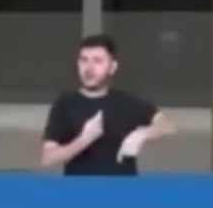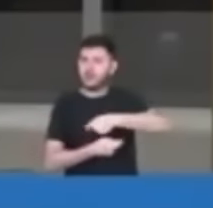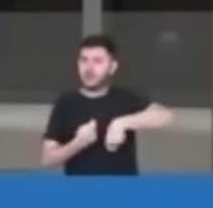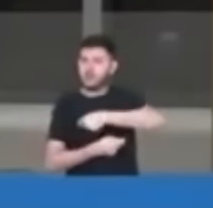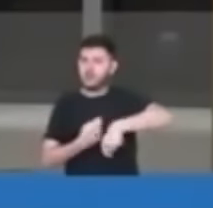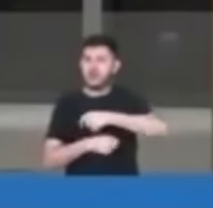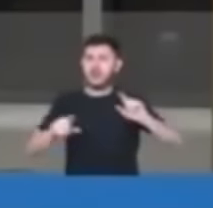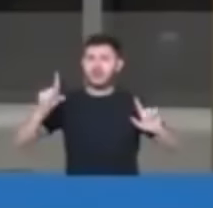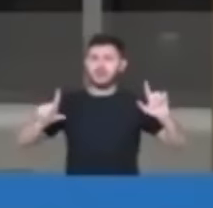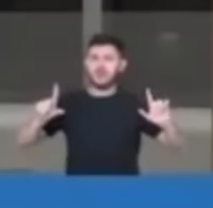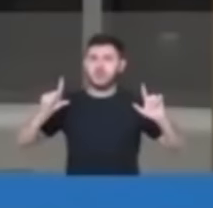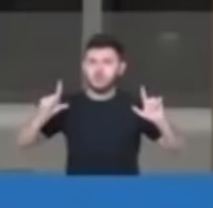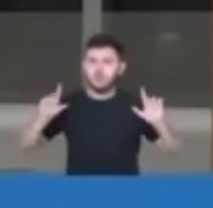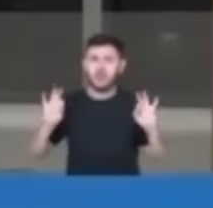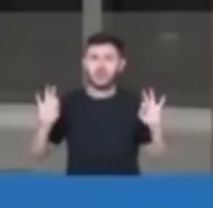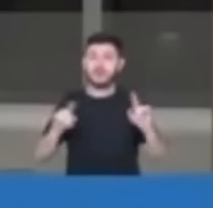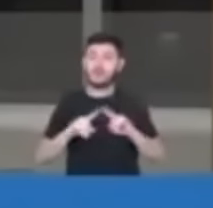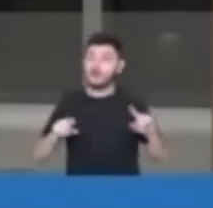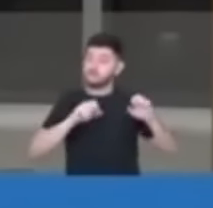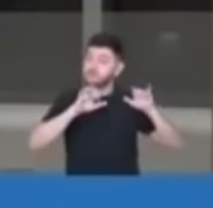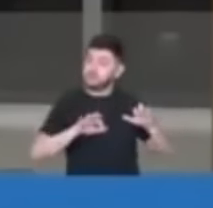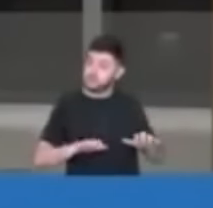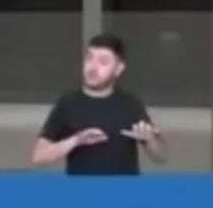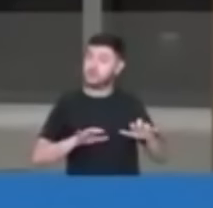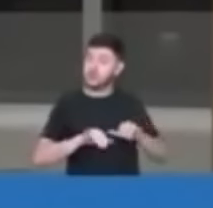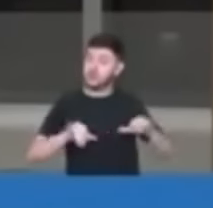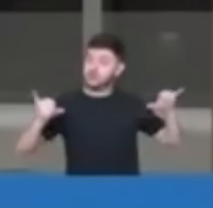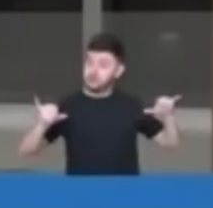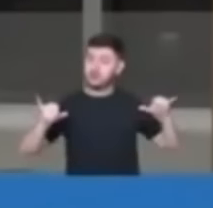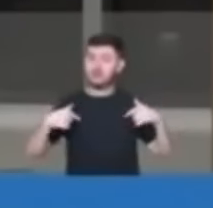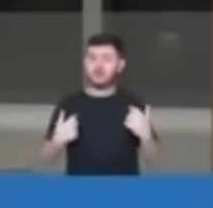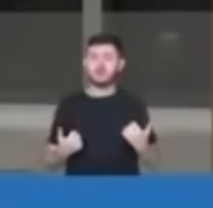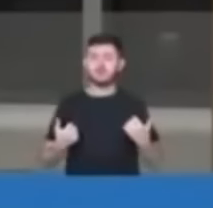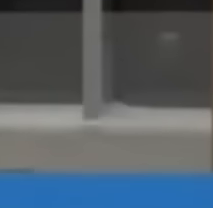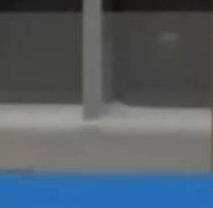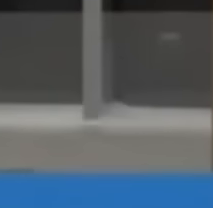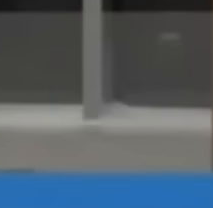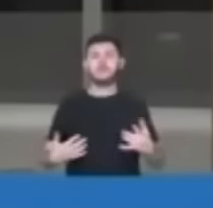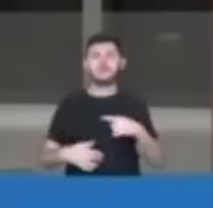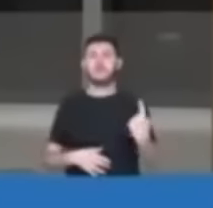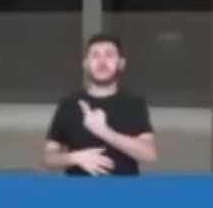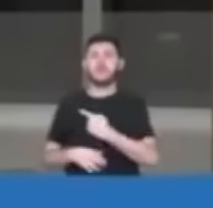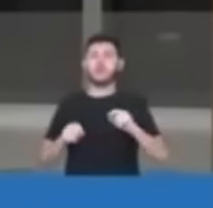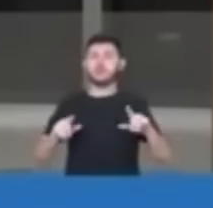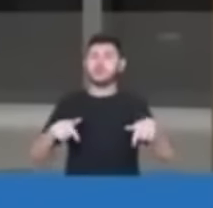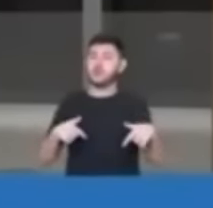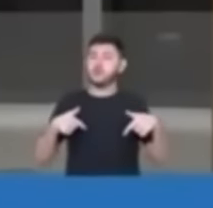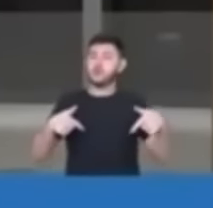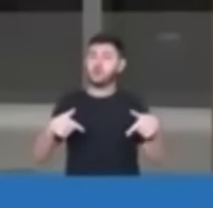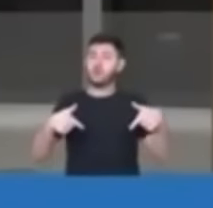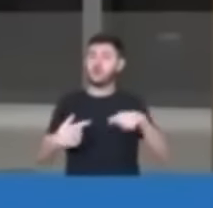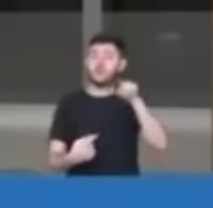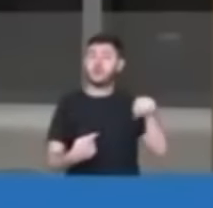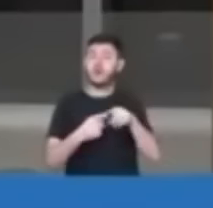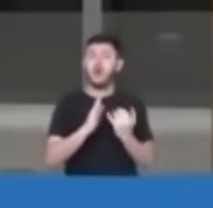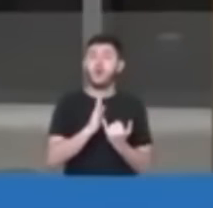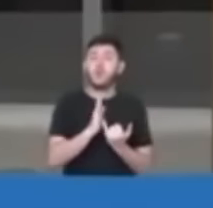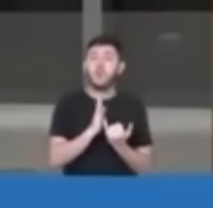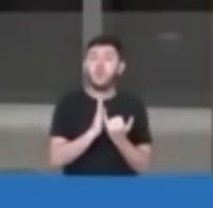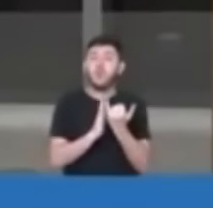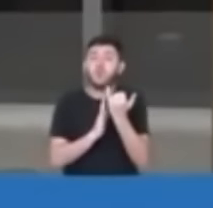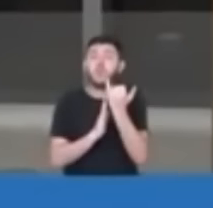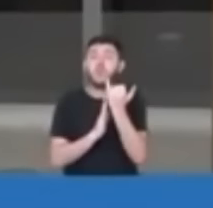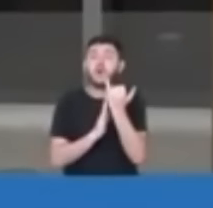na TV, mas eles escrevem. E posso dizer que apesar da gente ter combatido a hiperinflação, o caminho escolhido